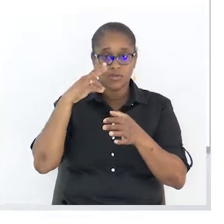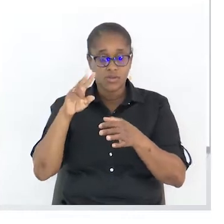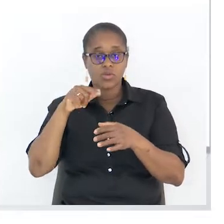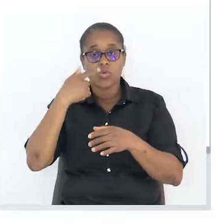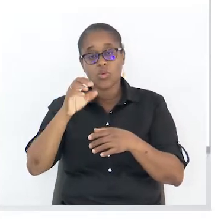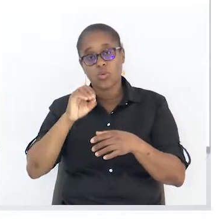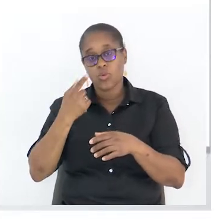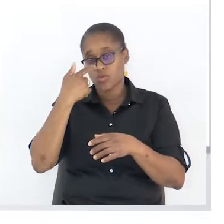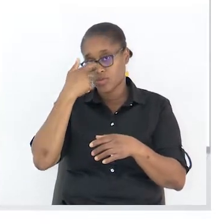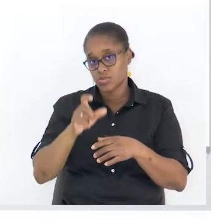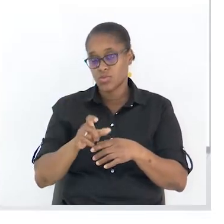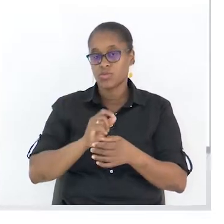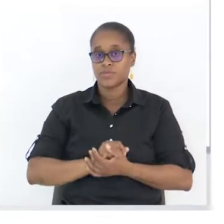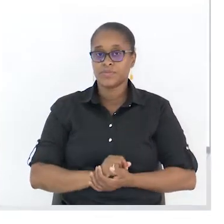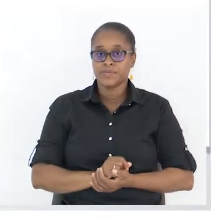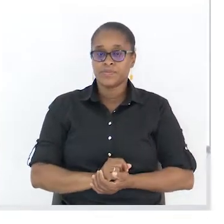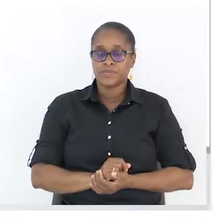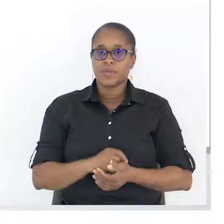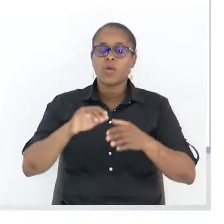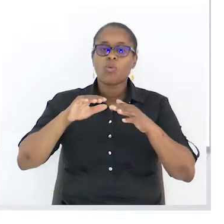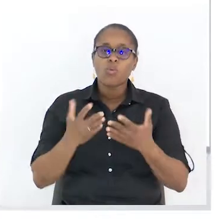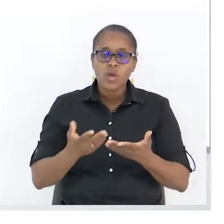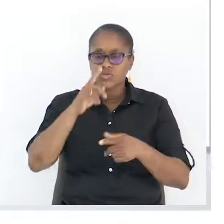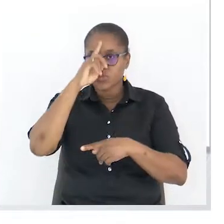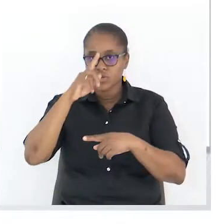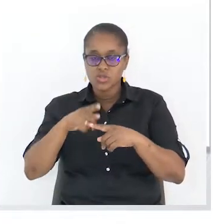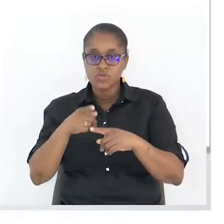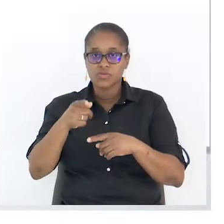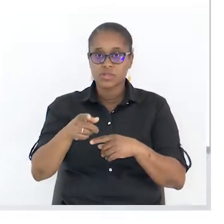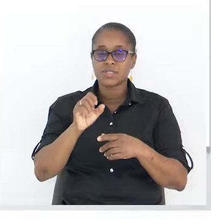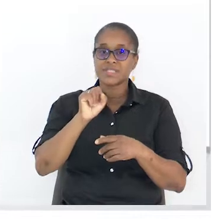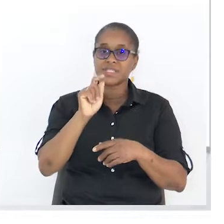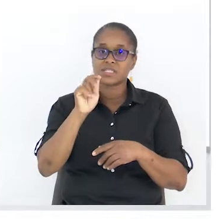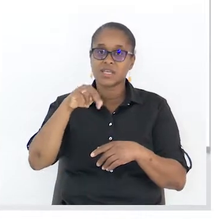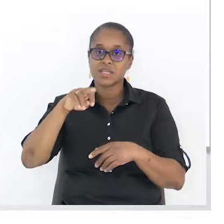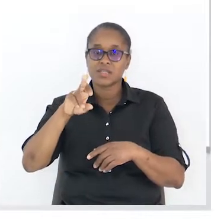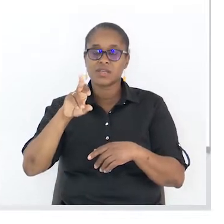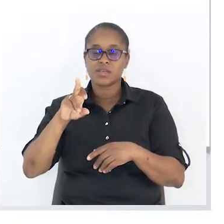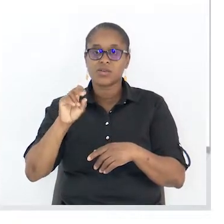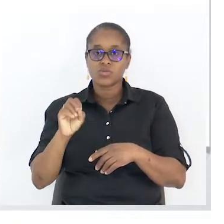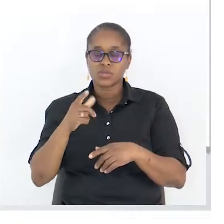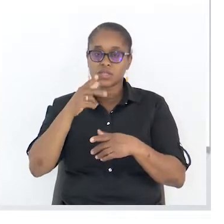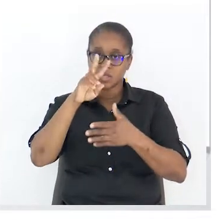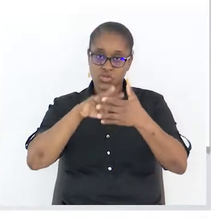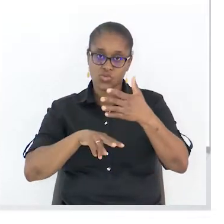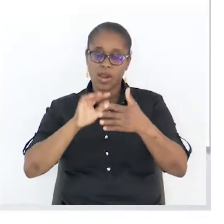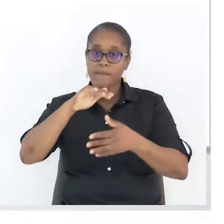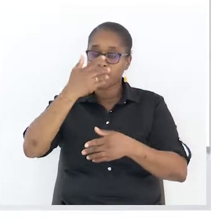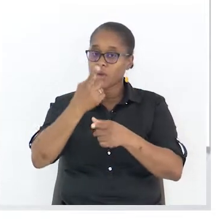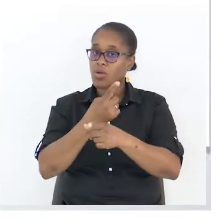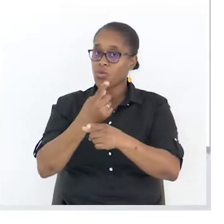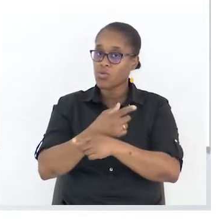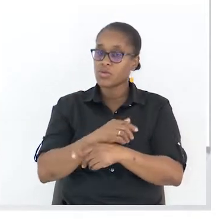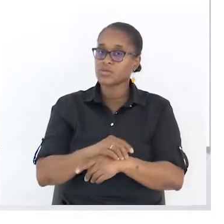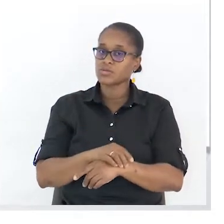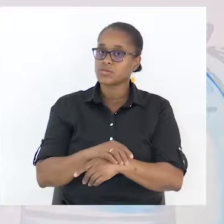Quais os objetivos desse género textual? Primeira coisa é persuadir o leitor ou a leitora sobre